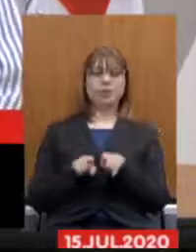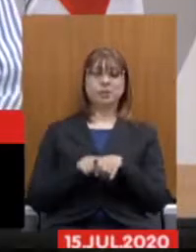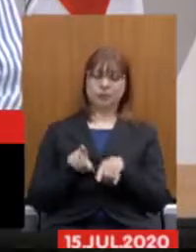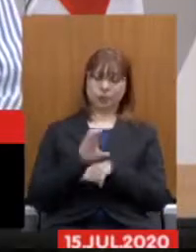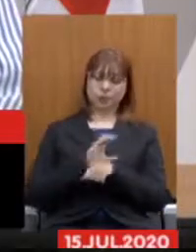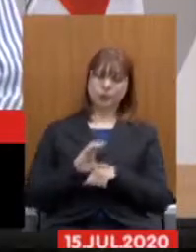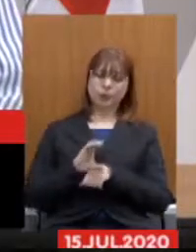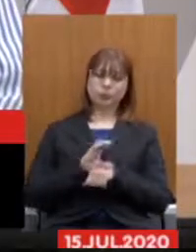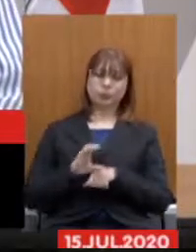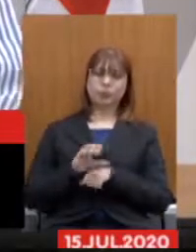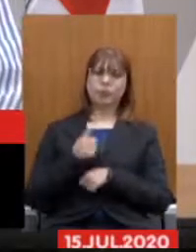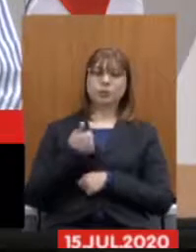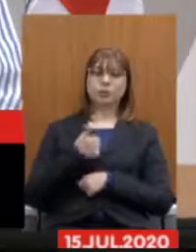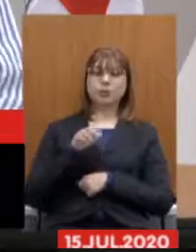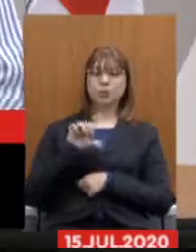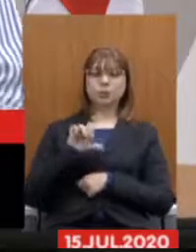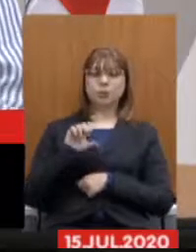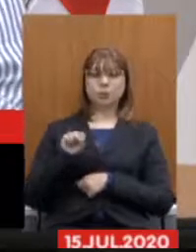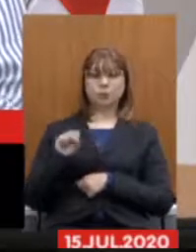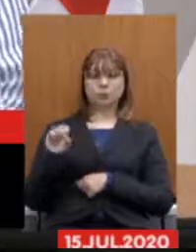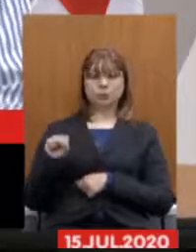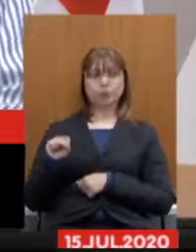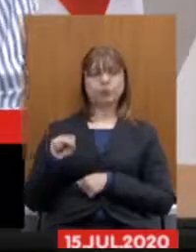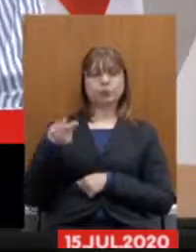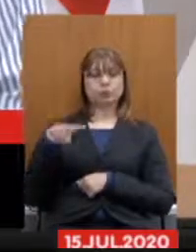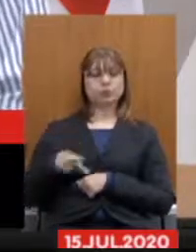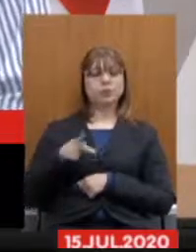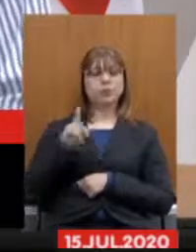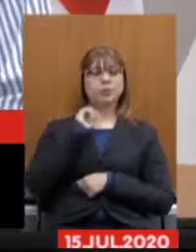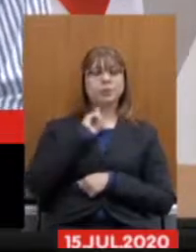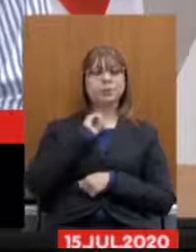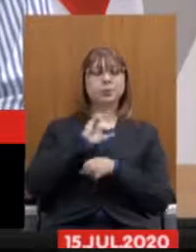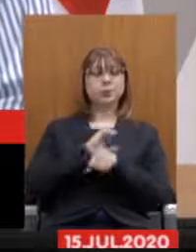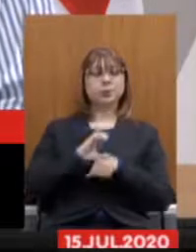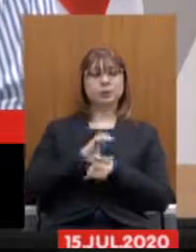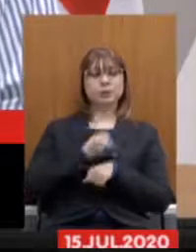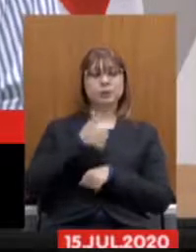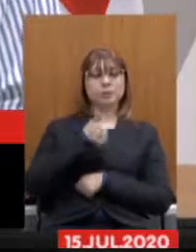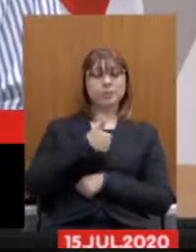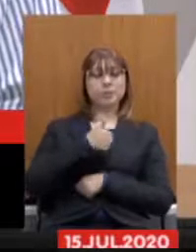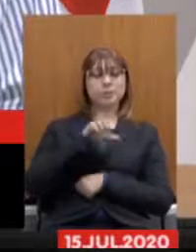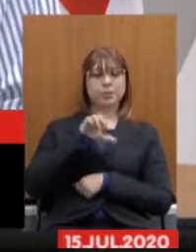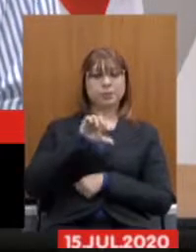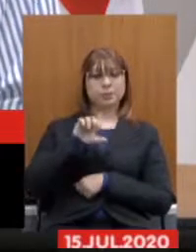1988 e aqui em Minas Gerais na constituição de 89